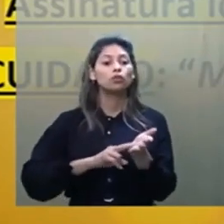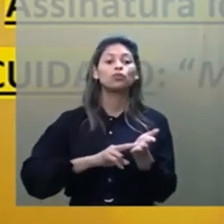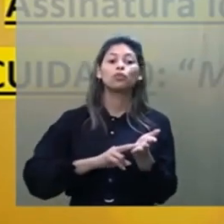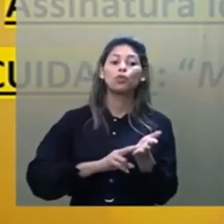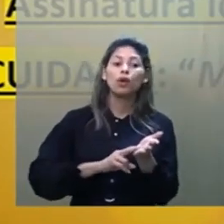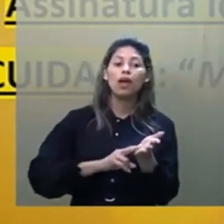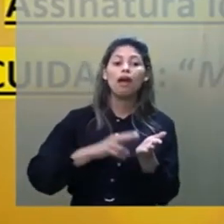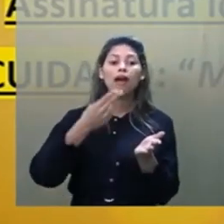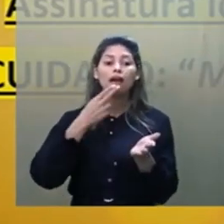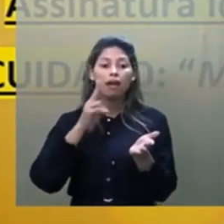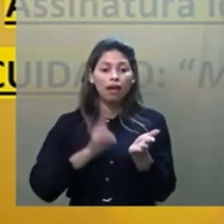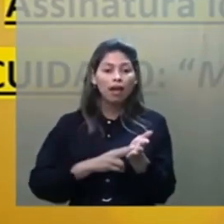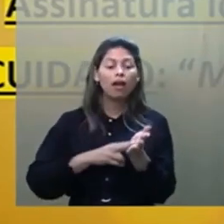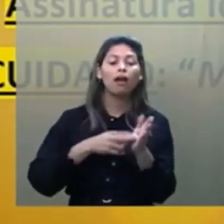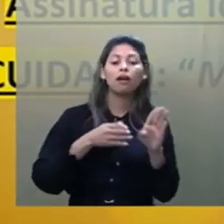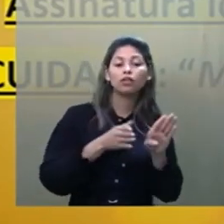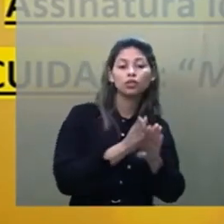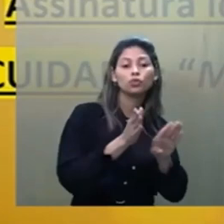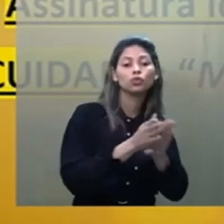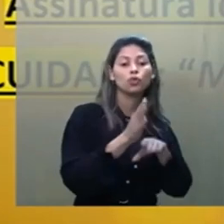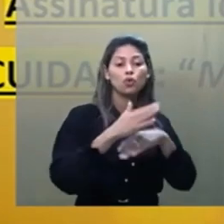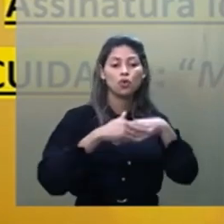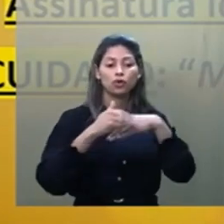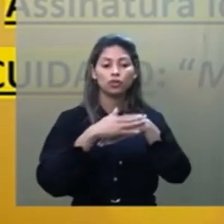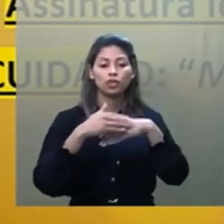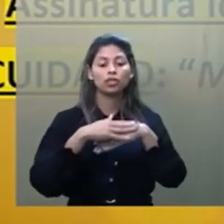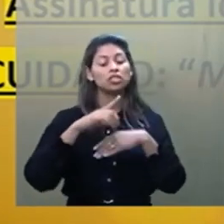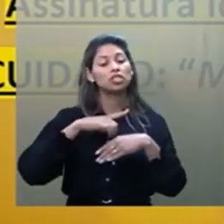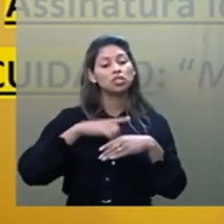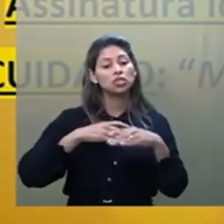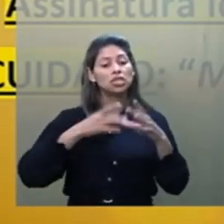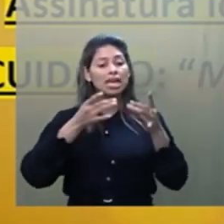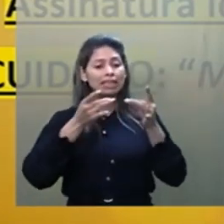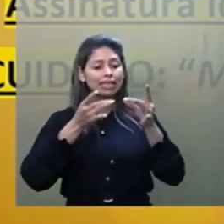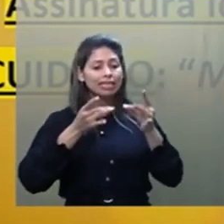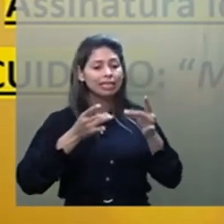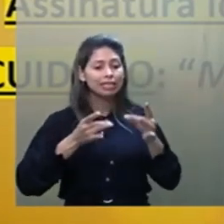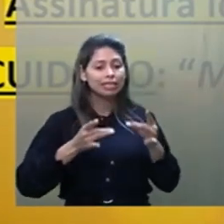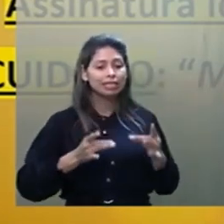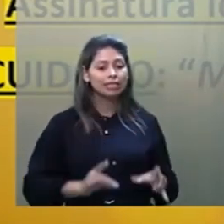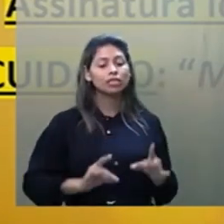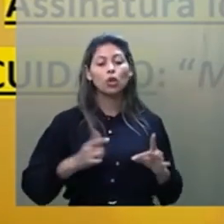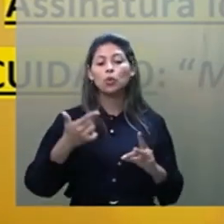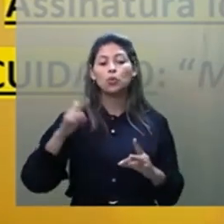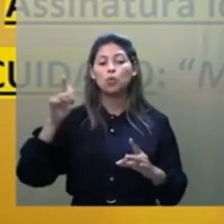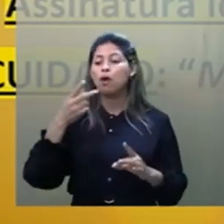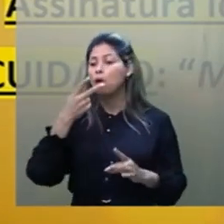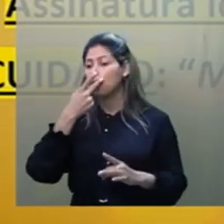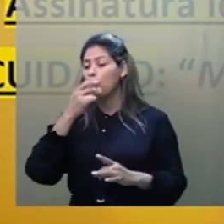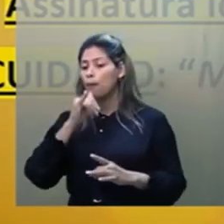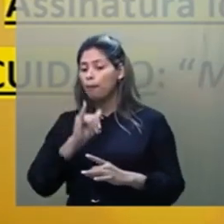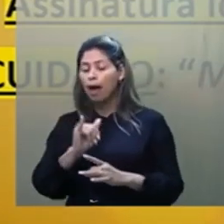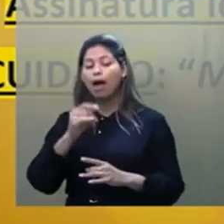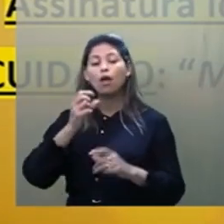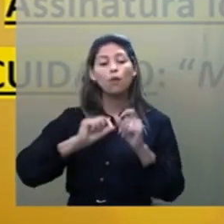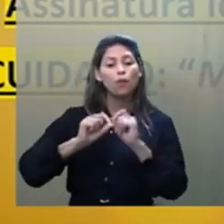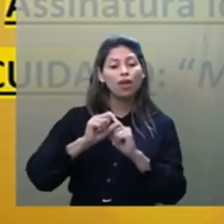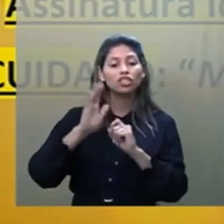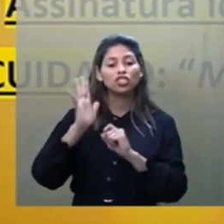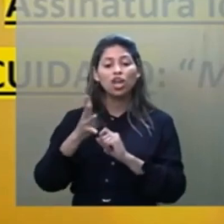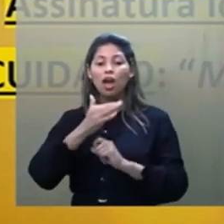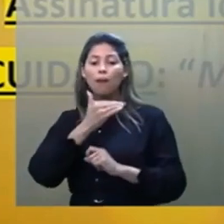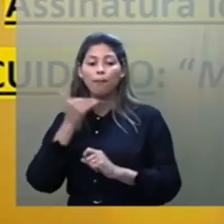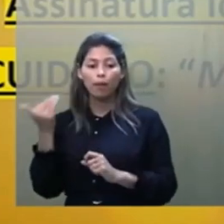de nomes, datas e detalhes, tinham detalhes desconhecidos até dos pais do ente querido que havia falecido,